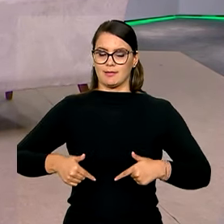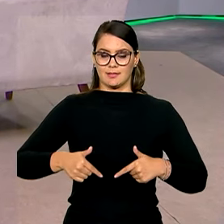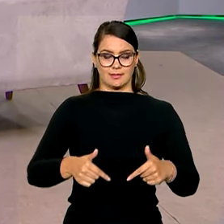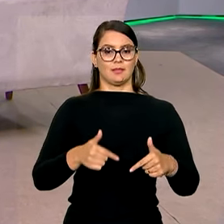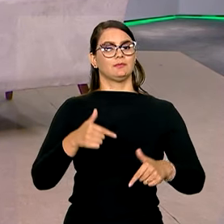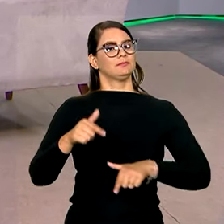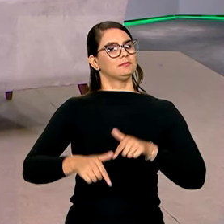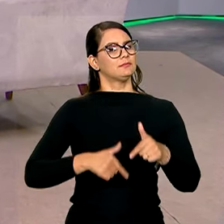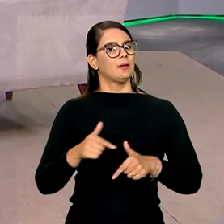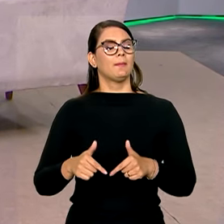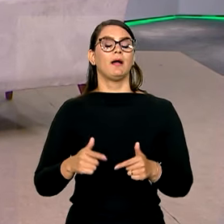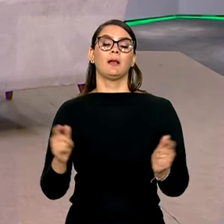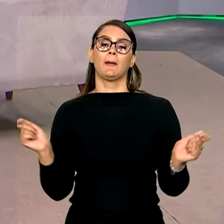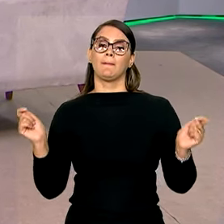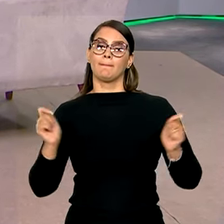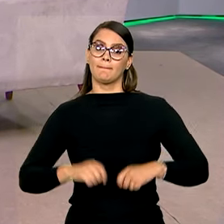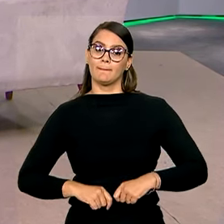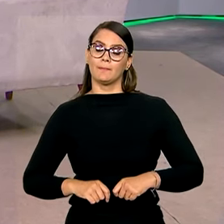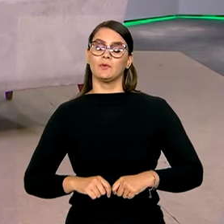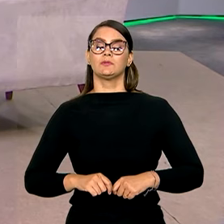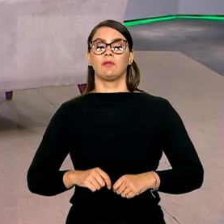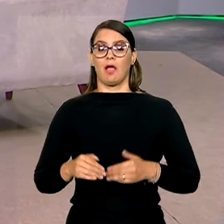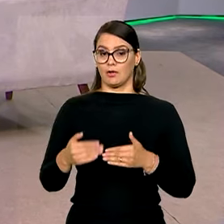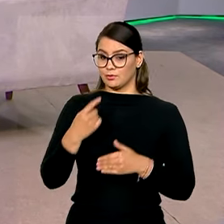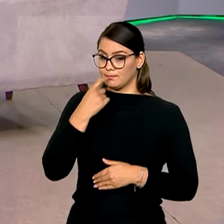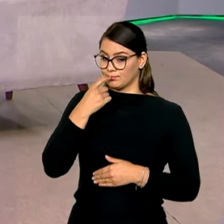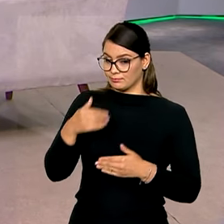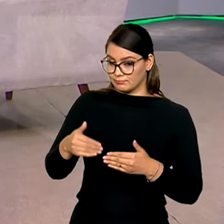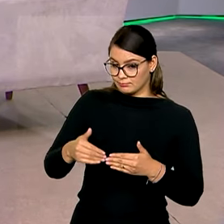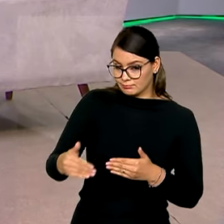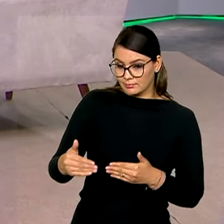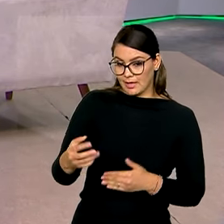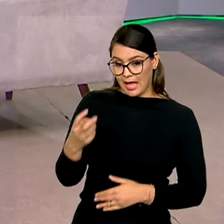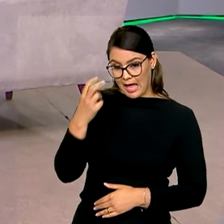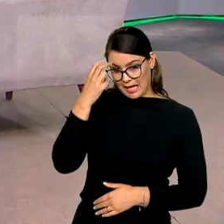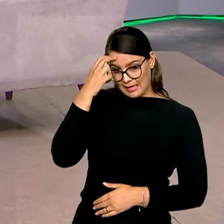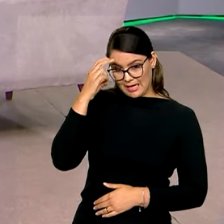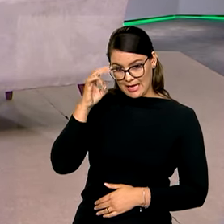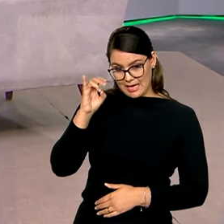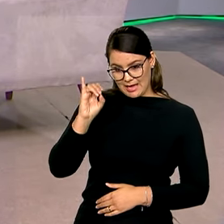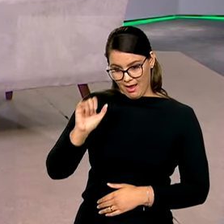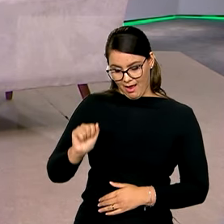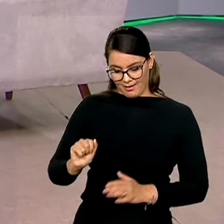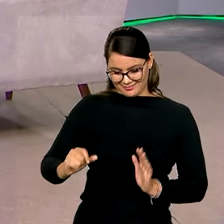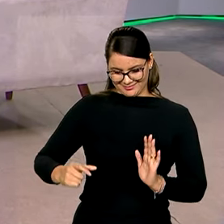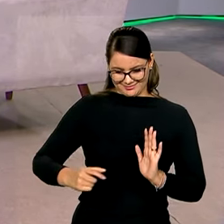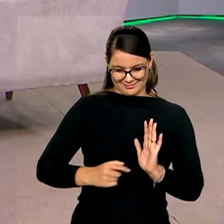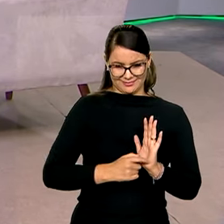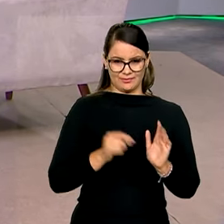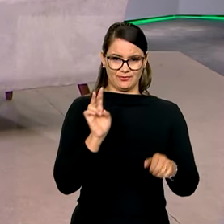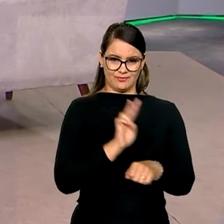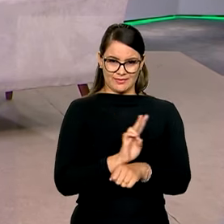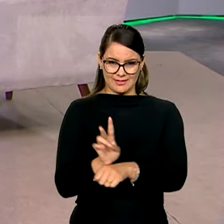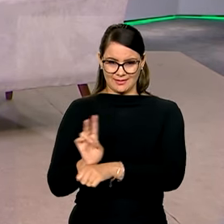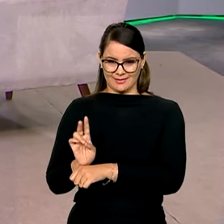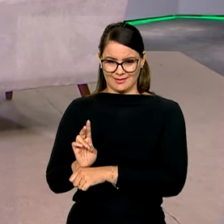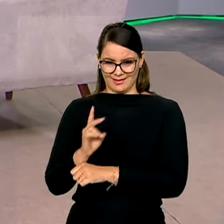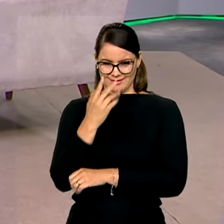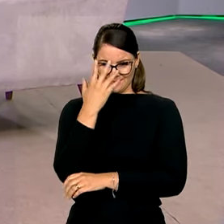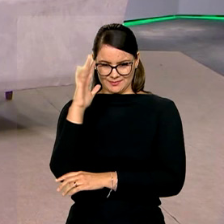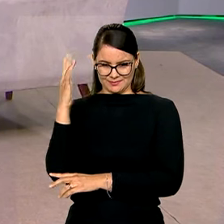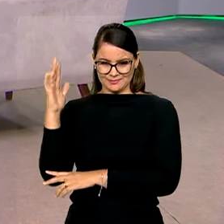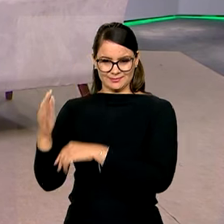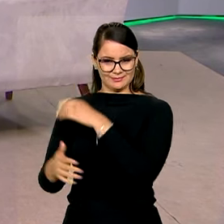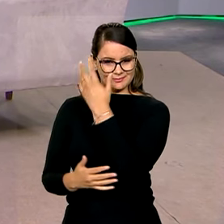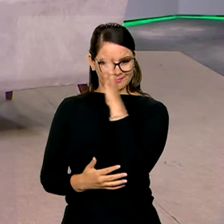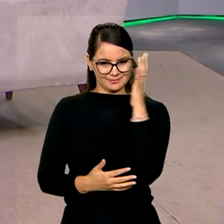Estamos trabalhando, inclusive, na possibilidade de logo a gente colocar a inteligência artificial para fiscalizar as nossas florestas. Muito bem.